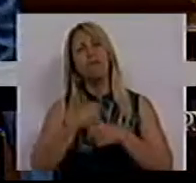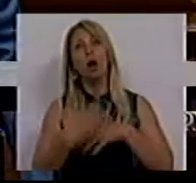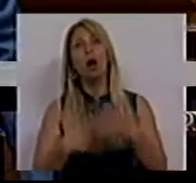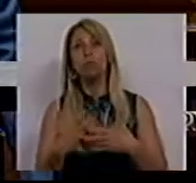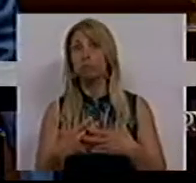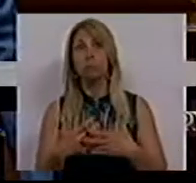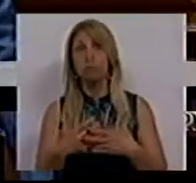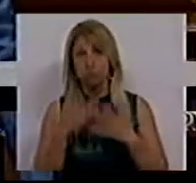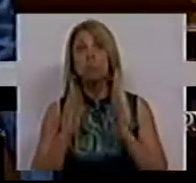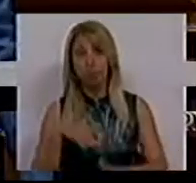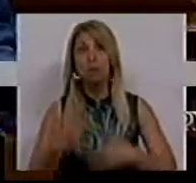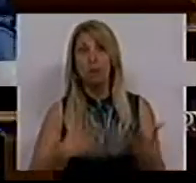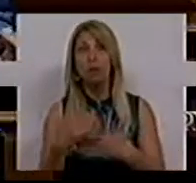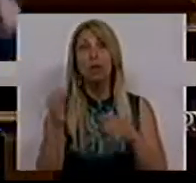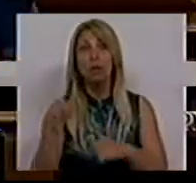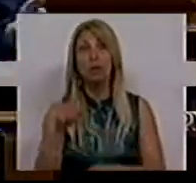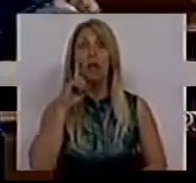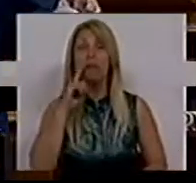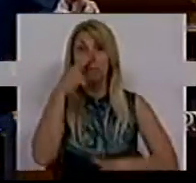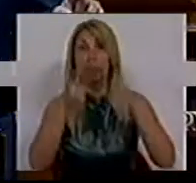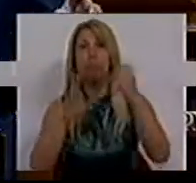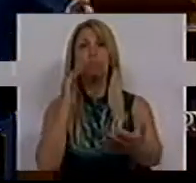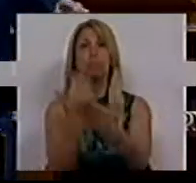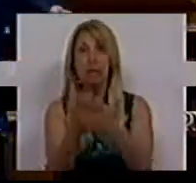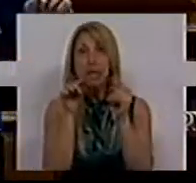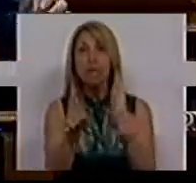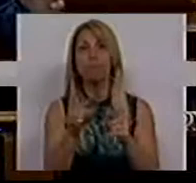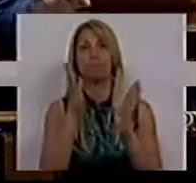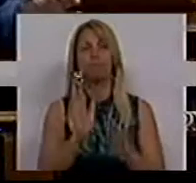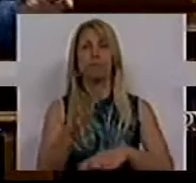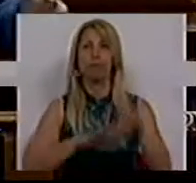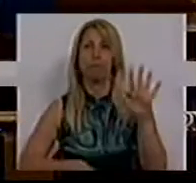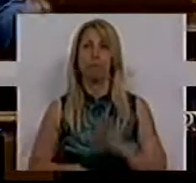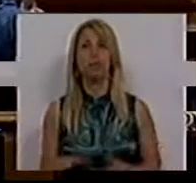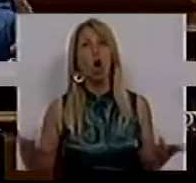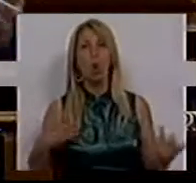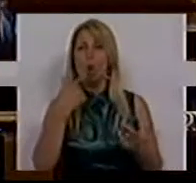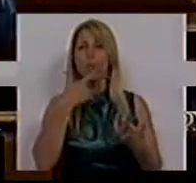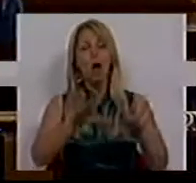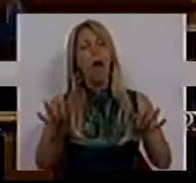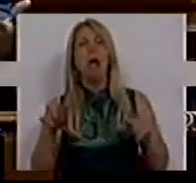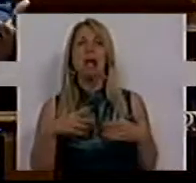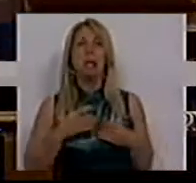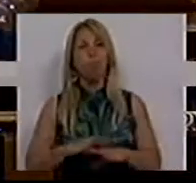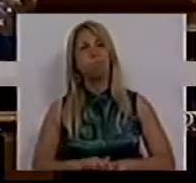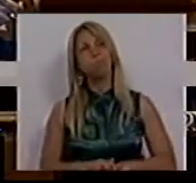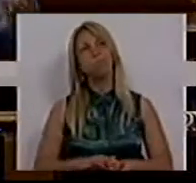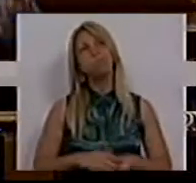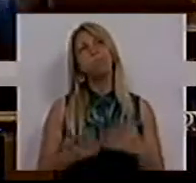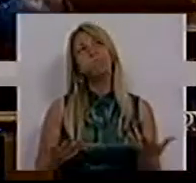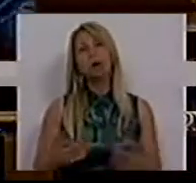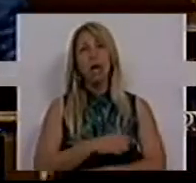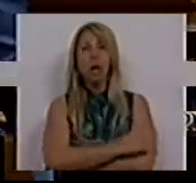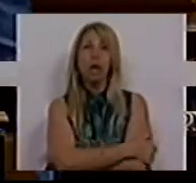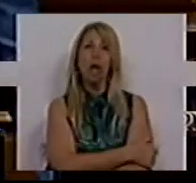as pessoas. É exatamente por isso que temos que agir. O que não podemos aceitar é ficar parados, quietos, de mãos atadas à espera